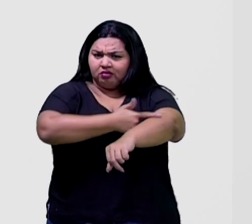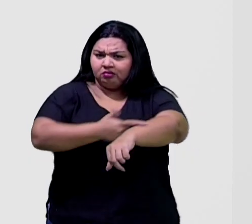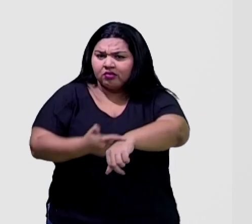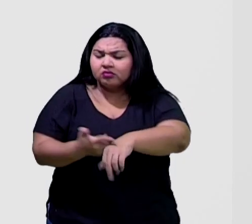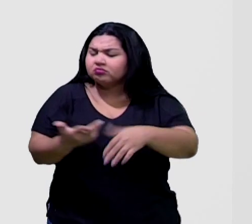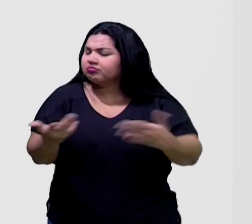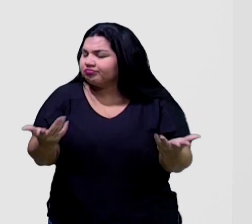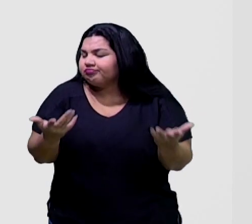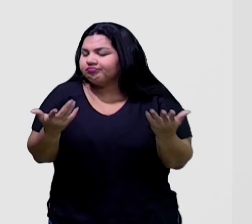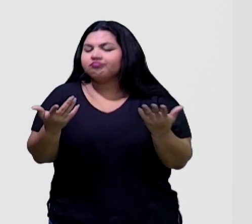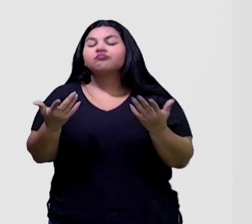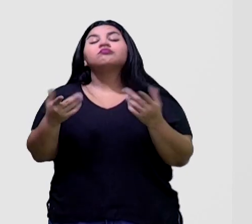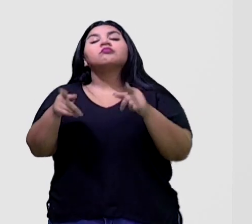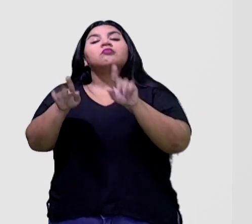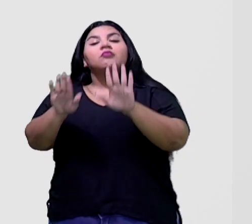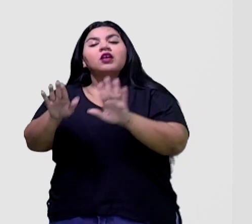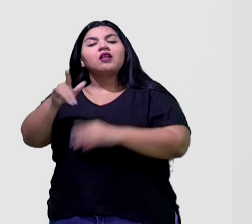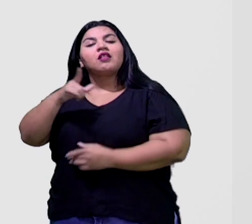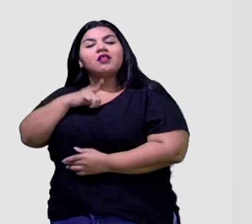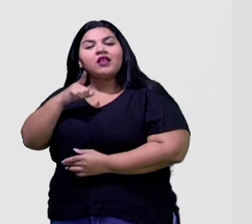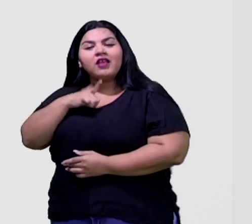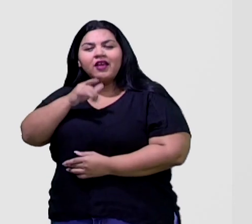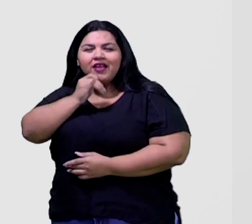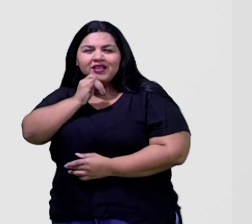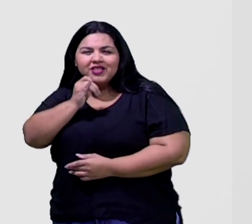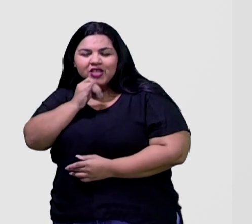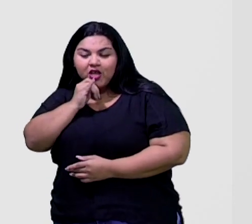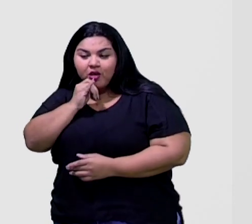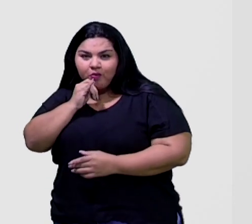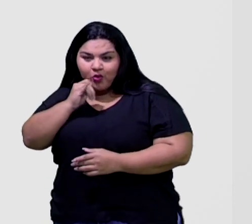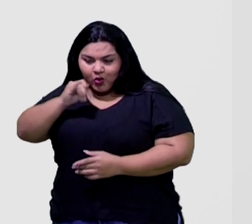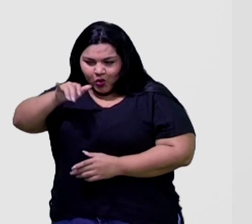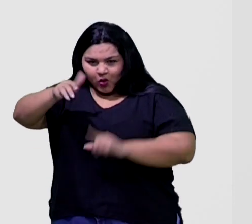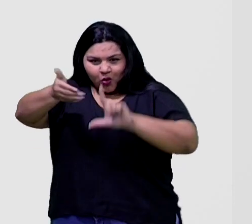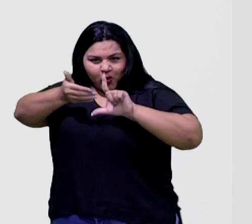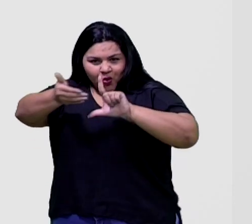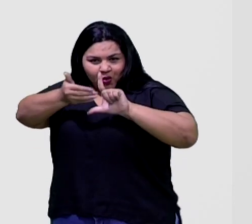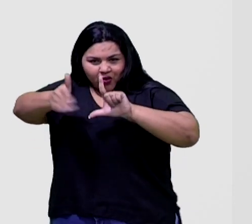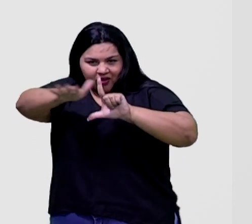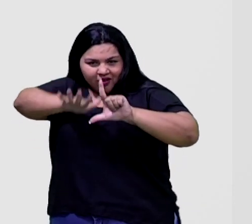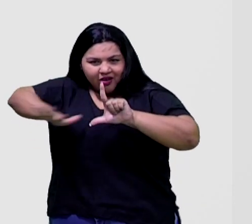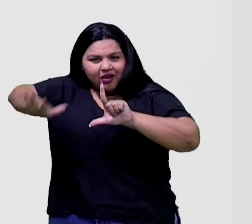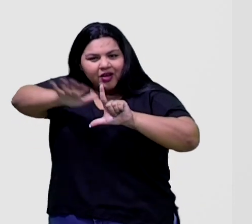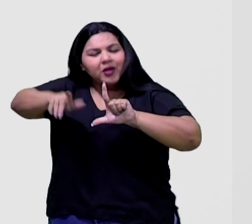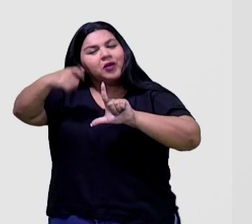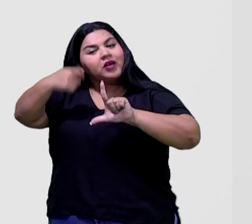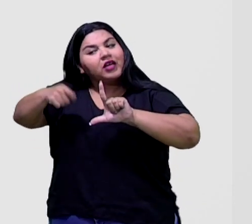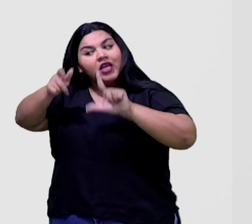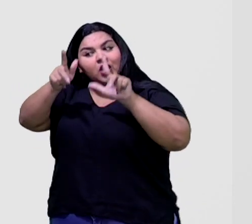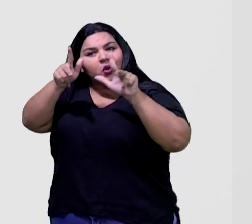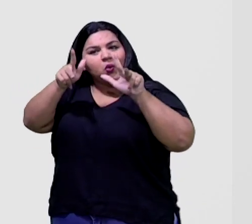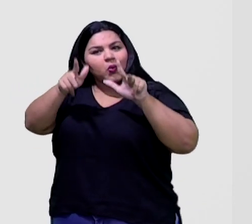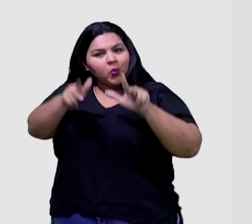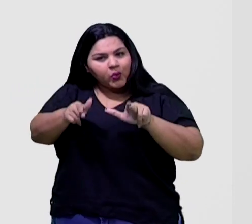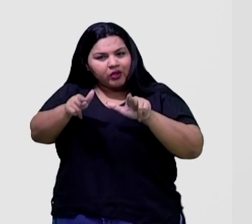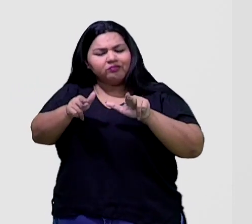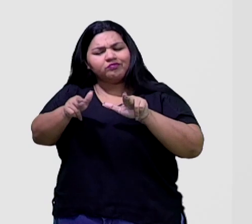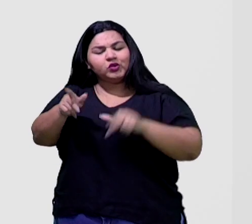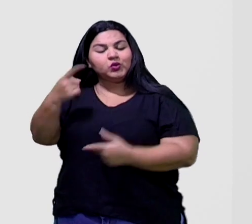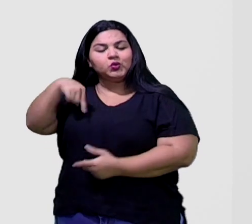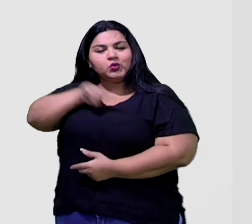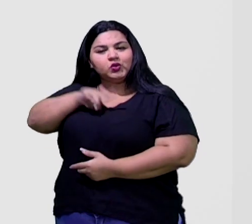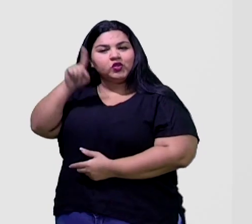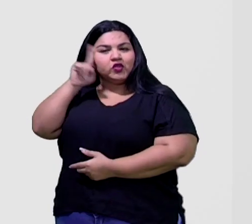Sempre tomem como exemplo que o ambiente virtual, ele é o mesmo, né? A gente tem que reproduzir nele as práticas que a gente tem no